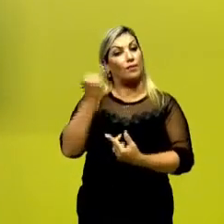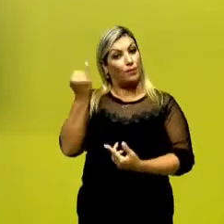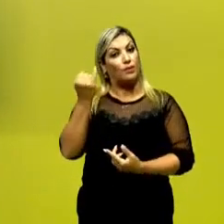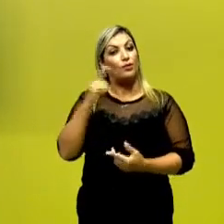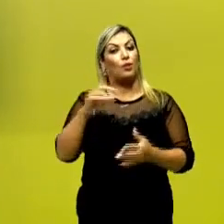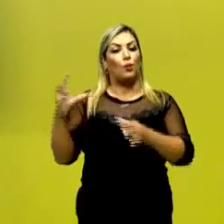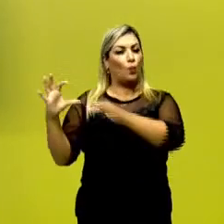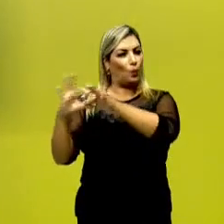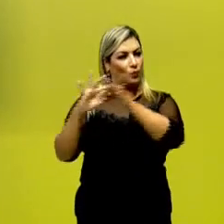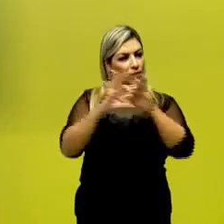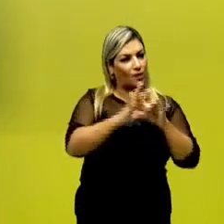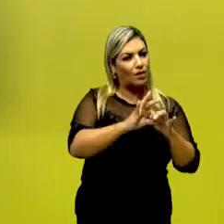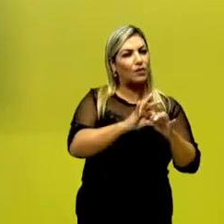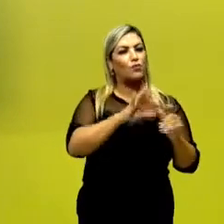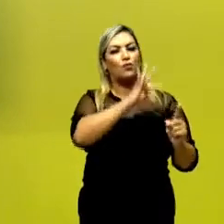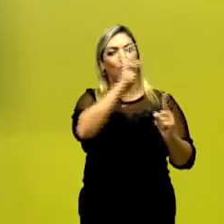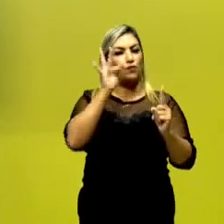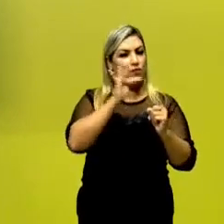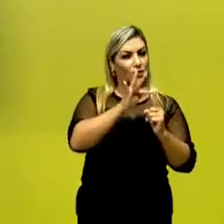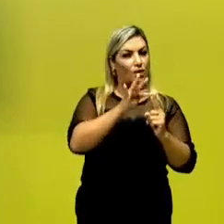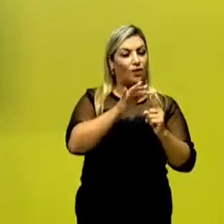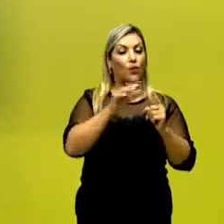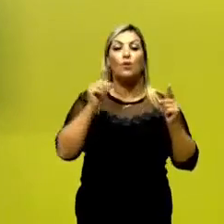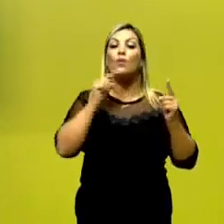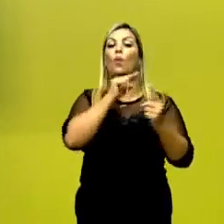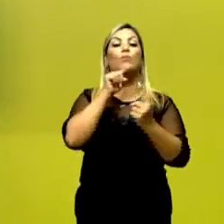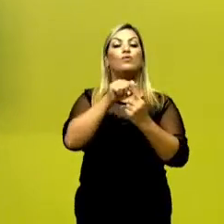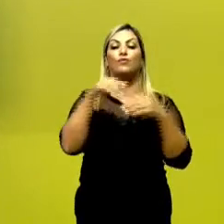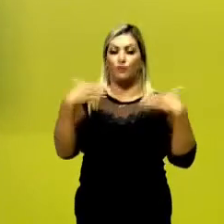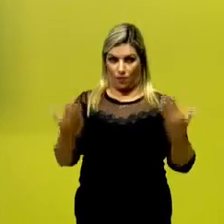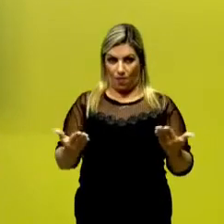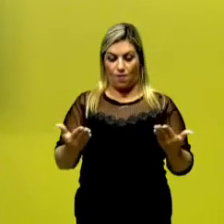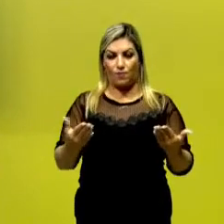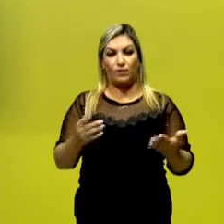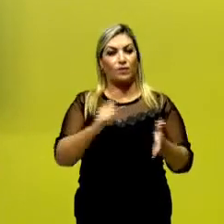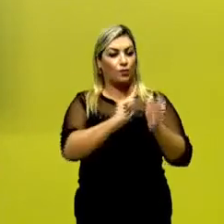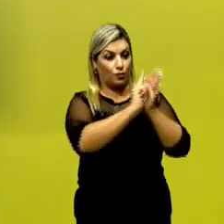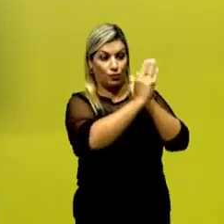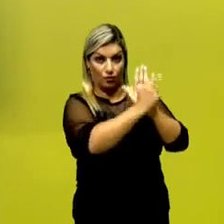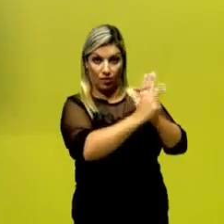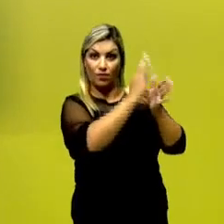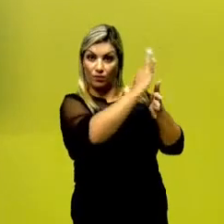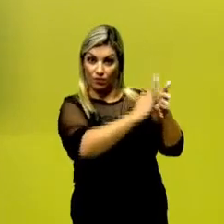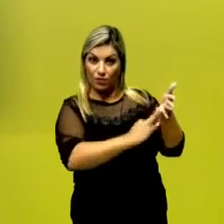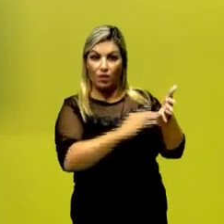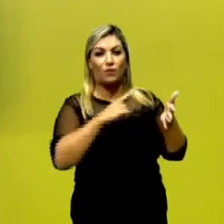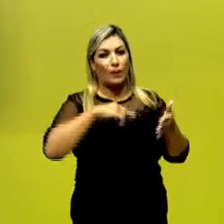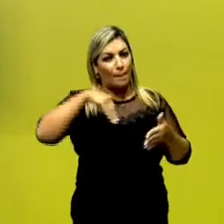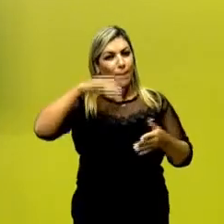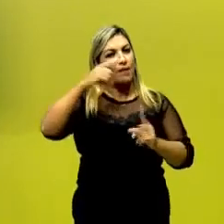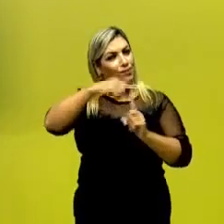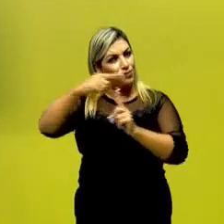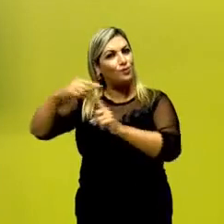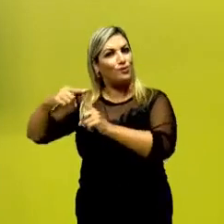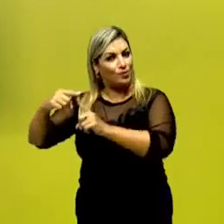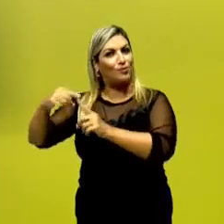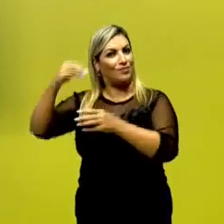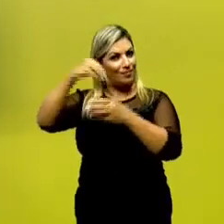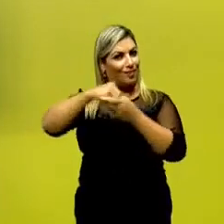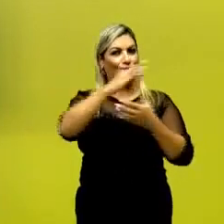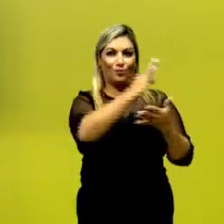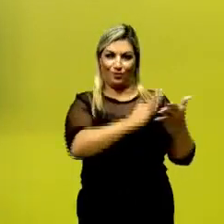contexto, função e finalidade, pois o gênero textual, ele pode conter mais de um tipo textual.